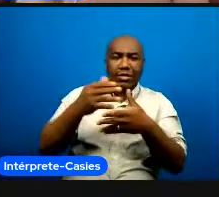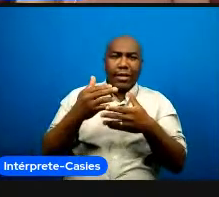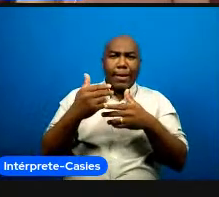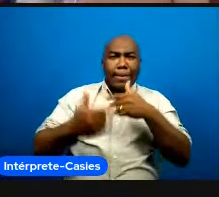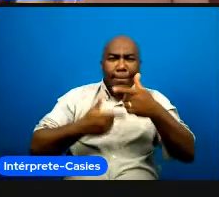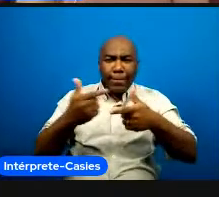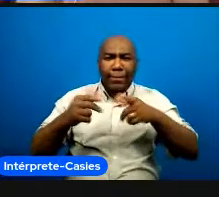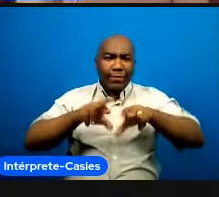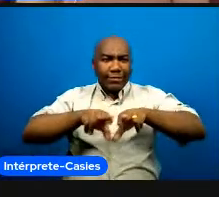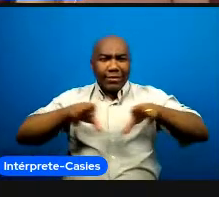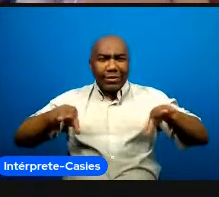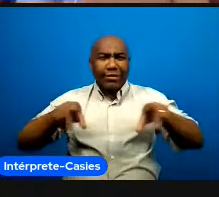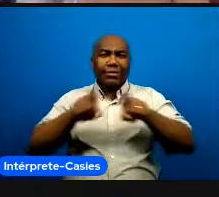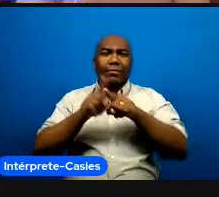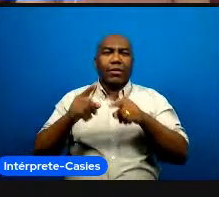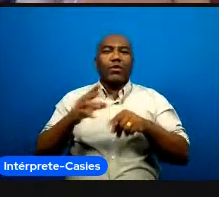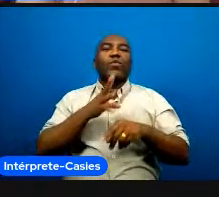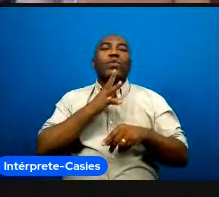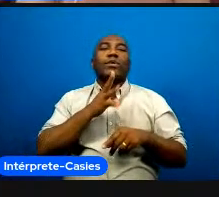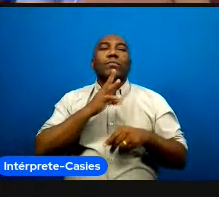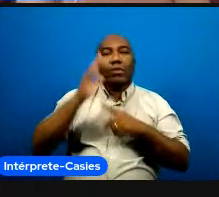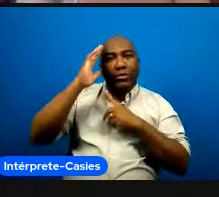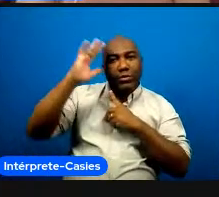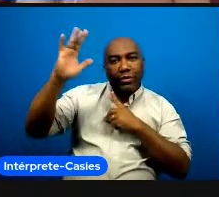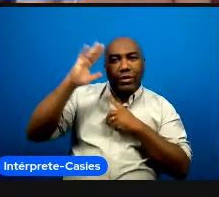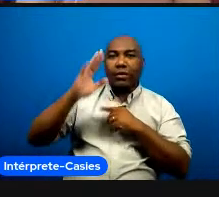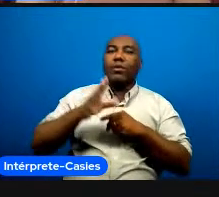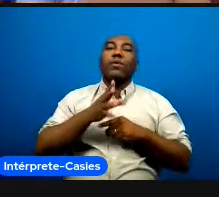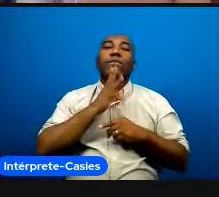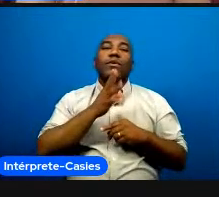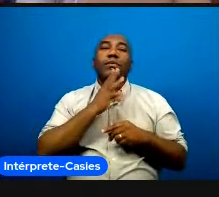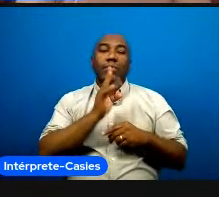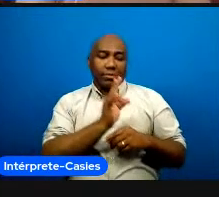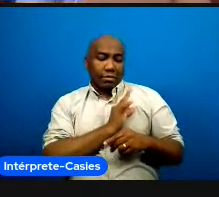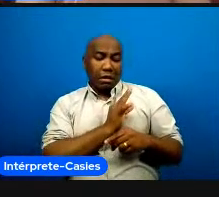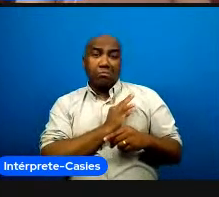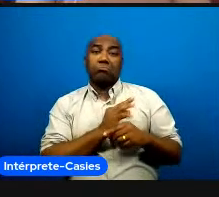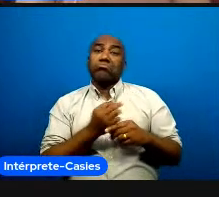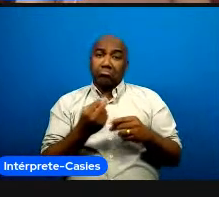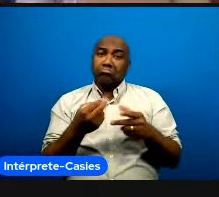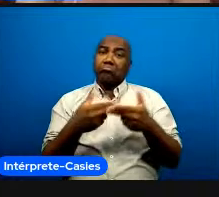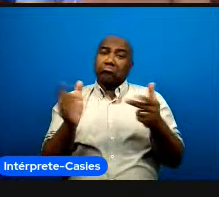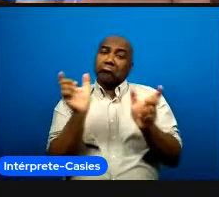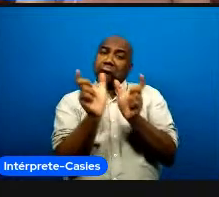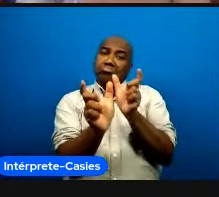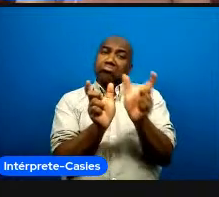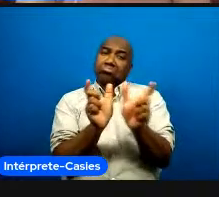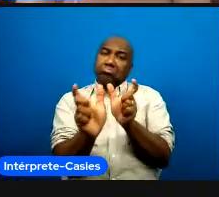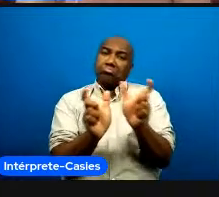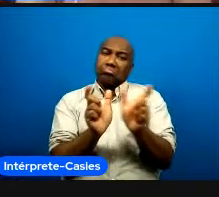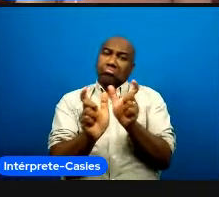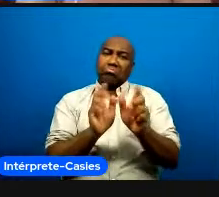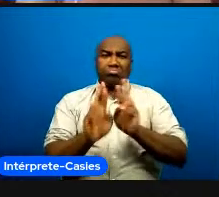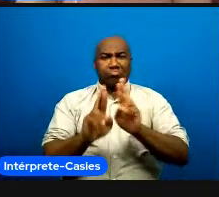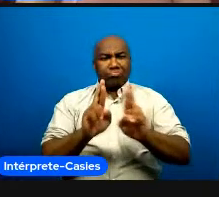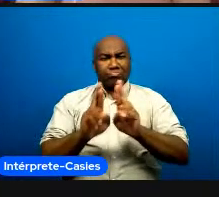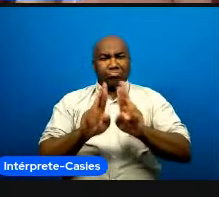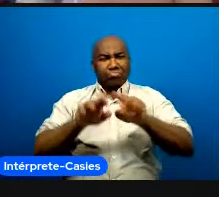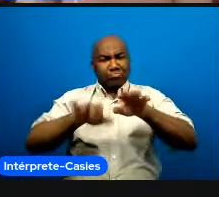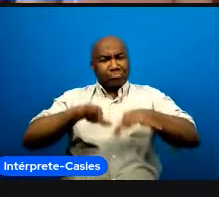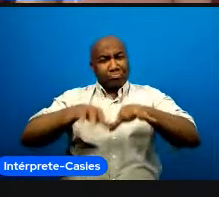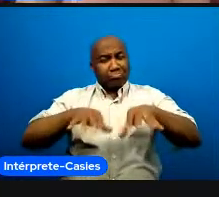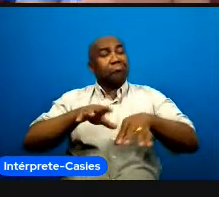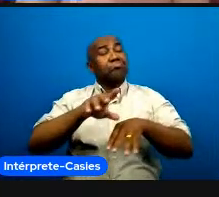si conhecimento técnico isso é muito importante a gente vai trazendo os outros elementos que são super importantes mas a gente não pode abrir mão